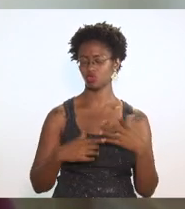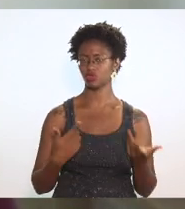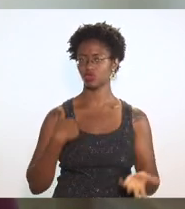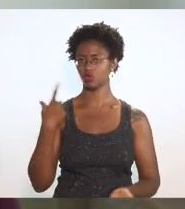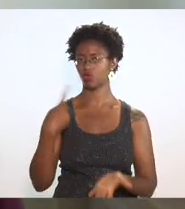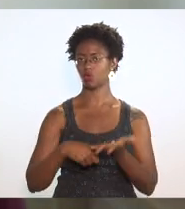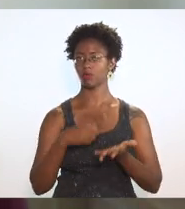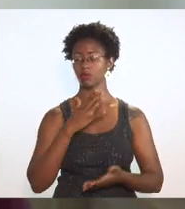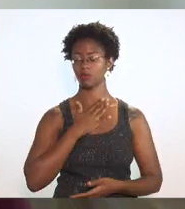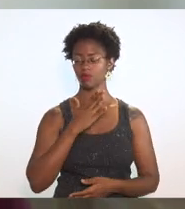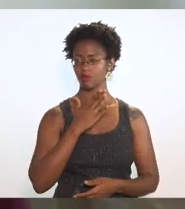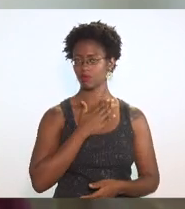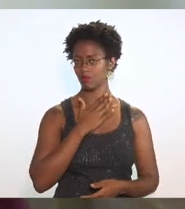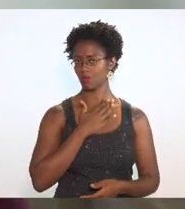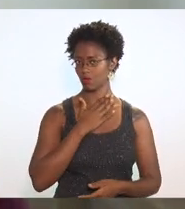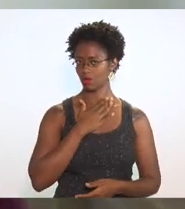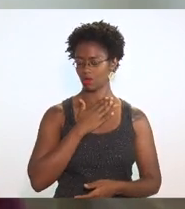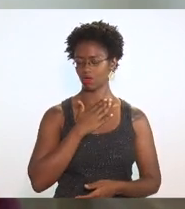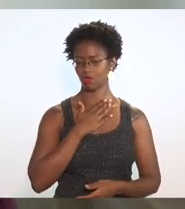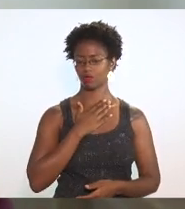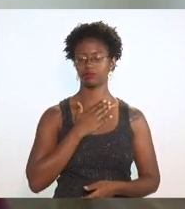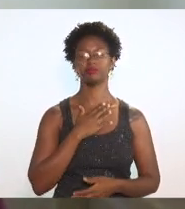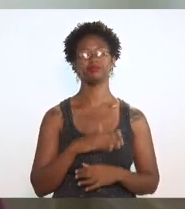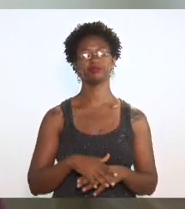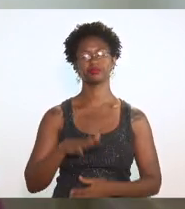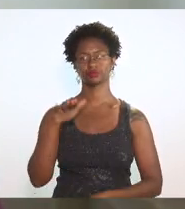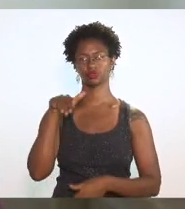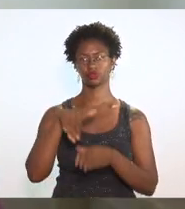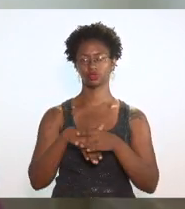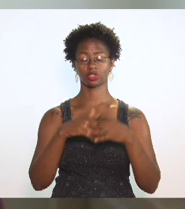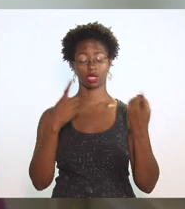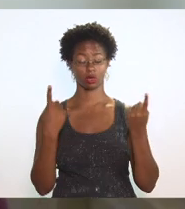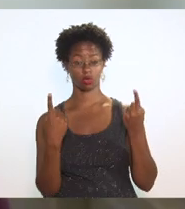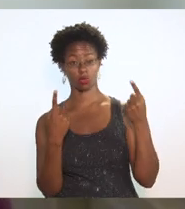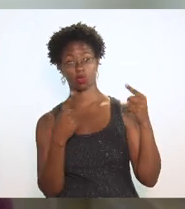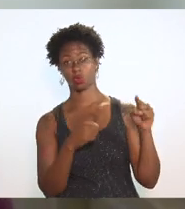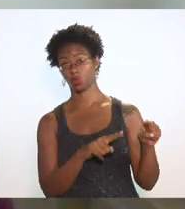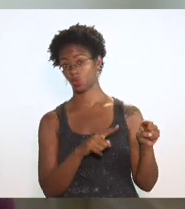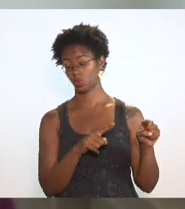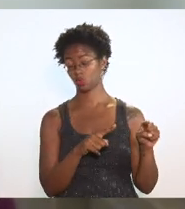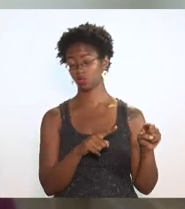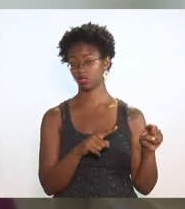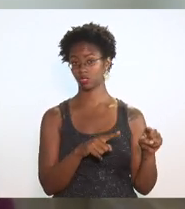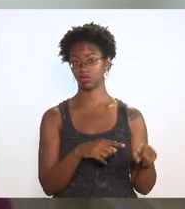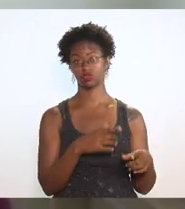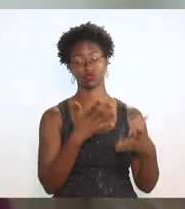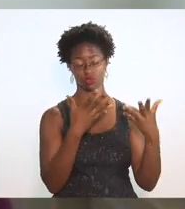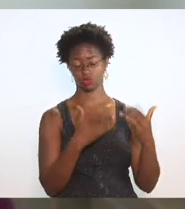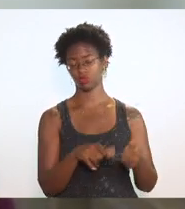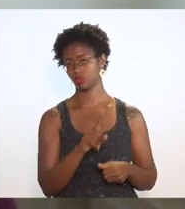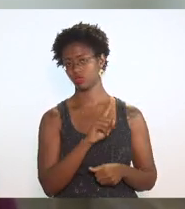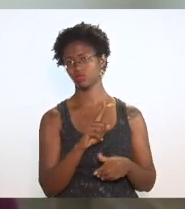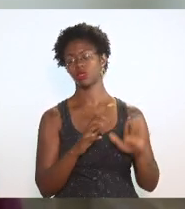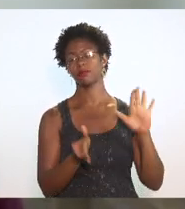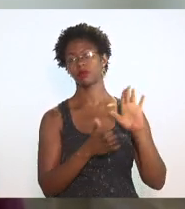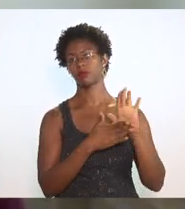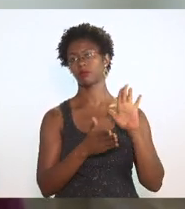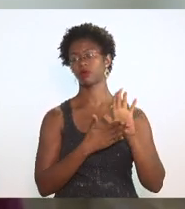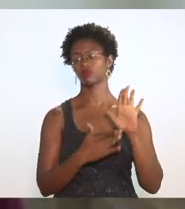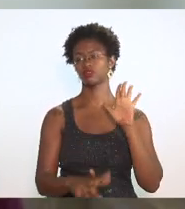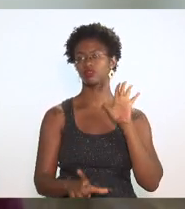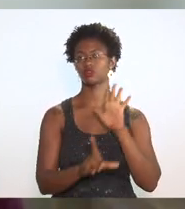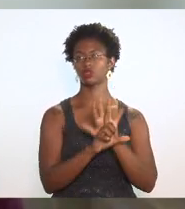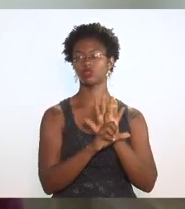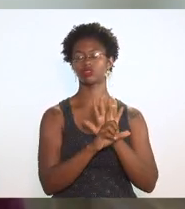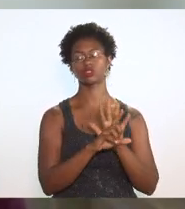comigo mesmo de votar contra qualquer proposta de legislação